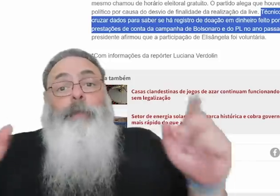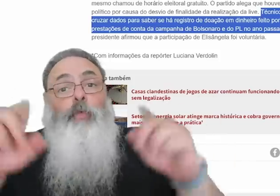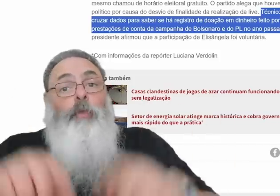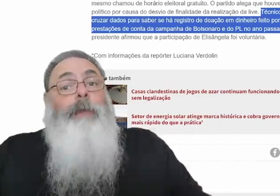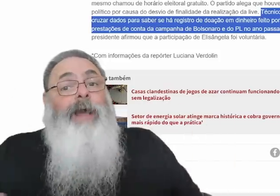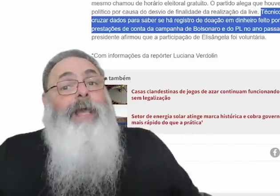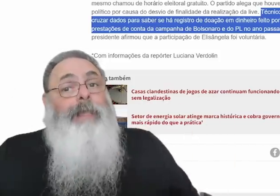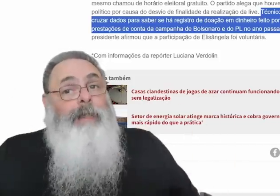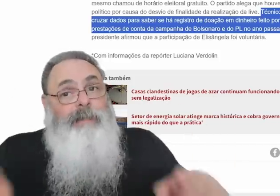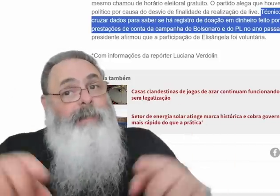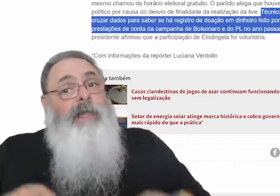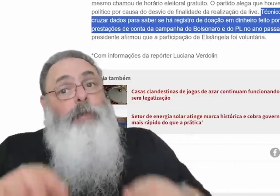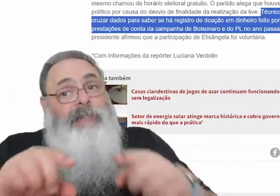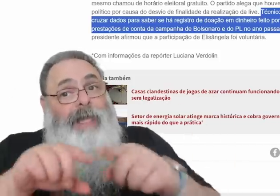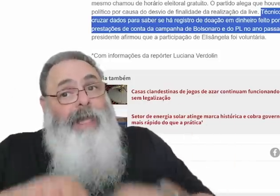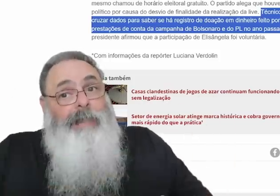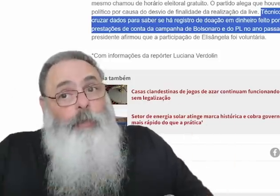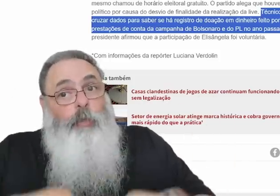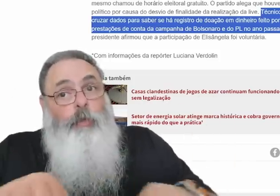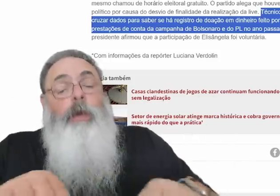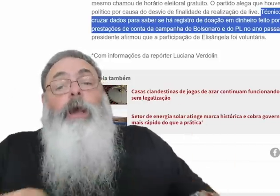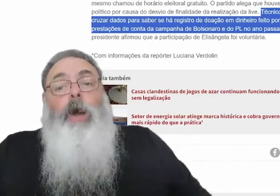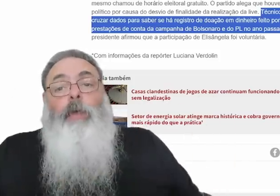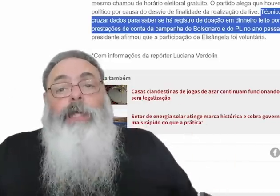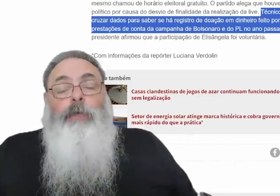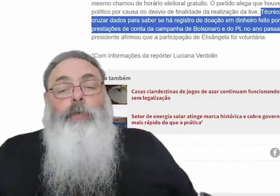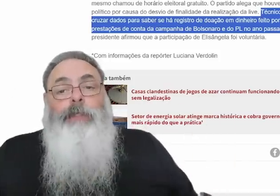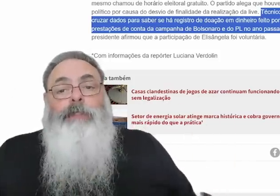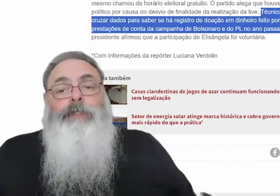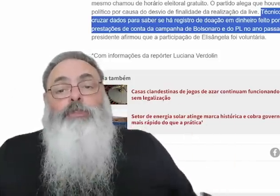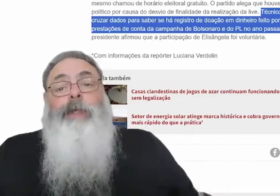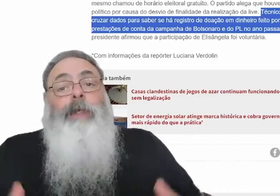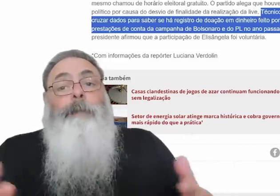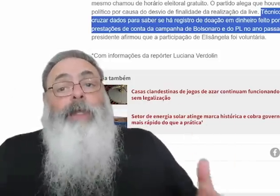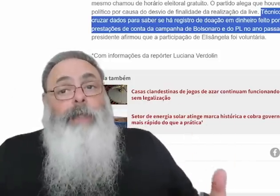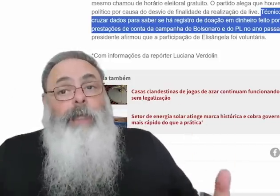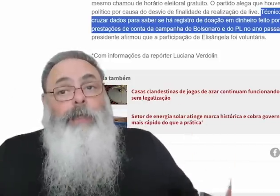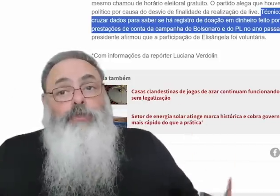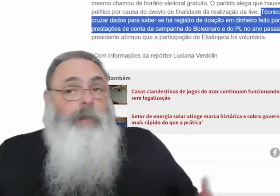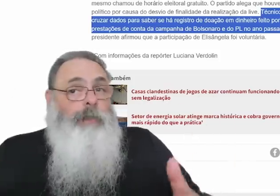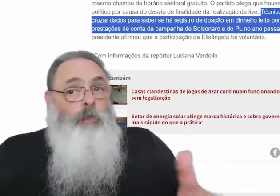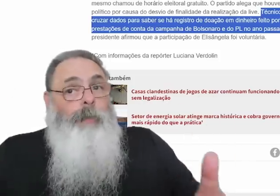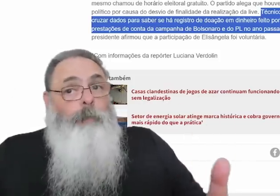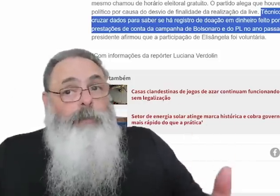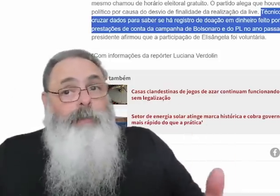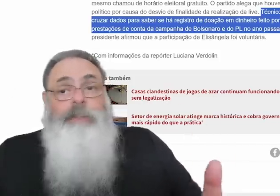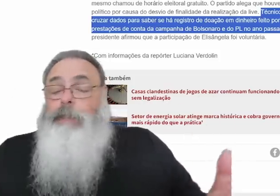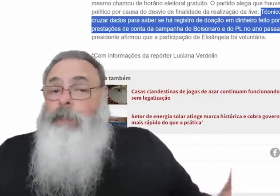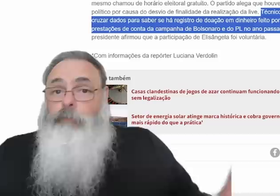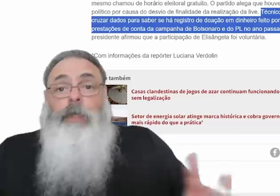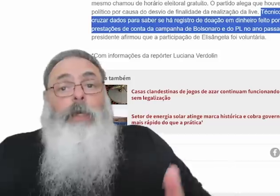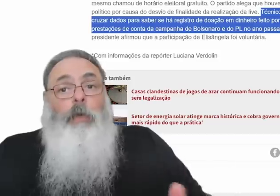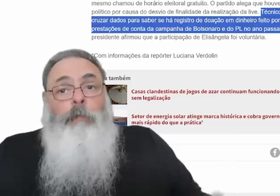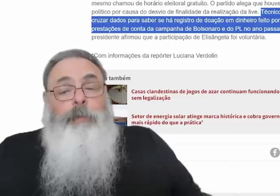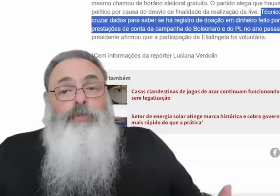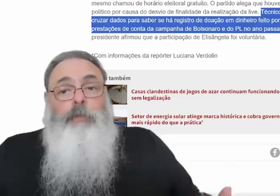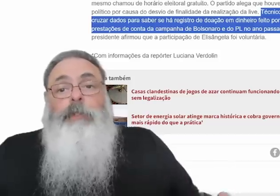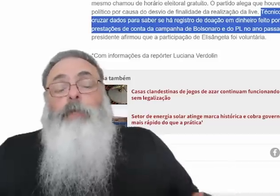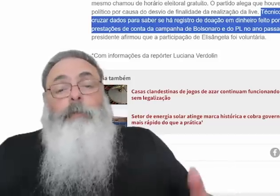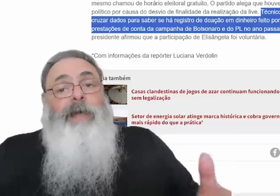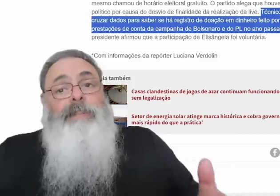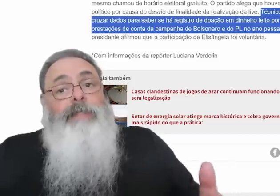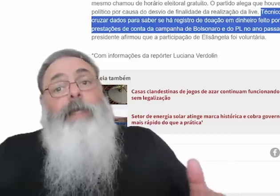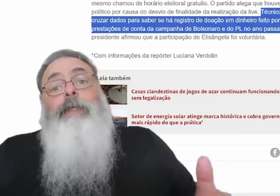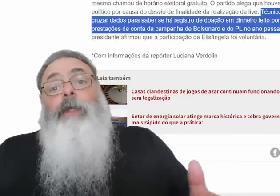alguma coisa para culpar ela. Eles querem botar ela como alguém ruim nessa história. E para que isso? Ela tem alguma importância? Não. Como